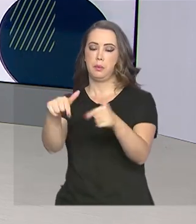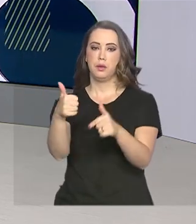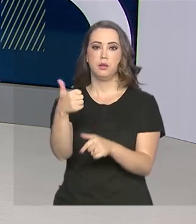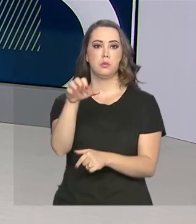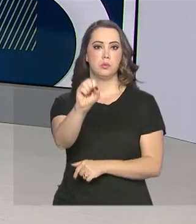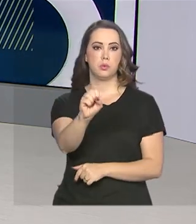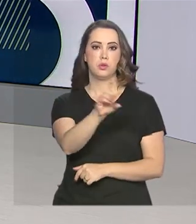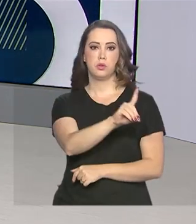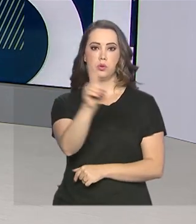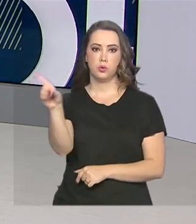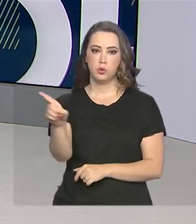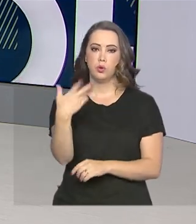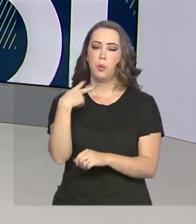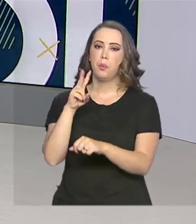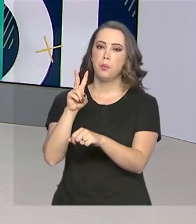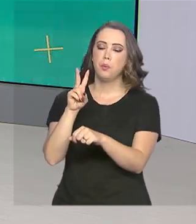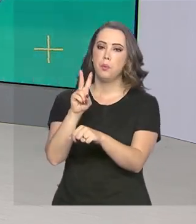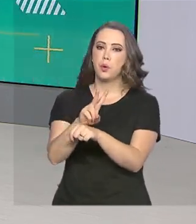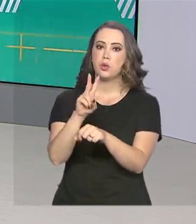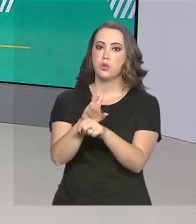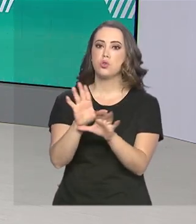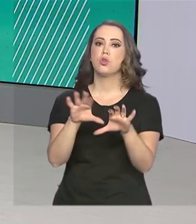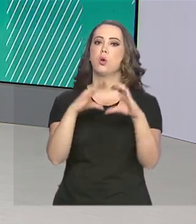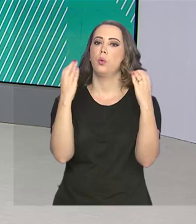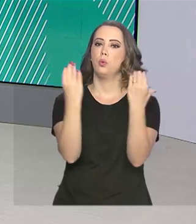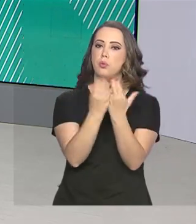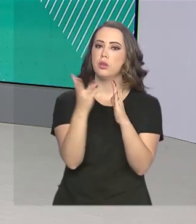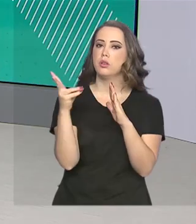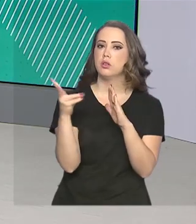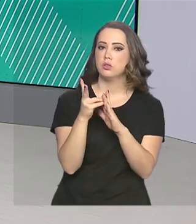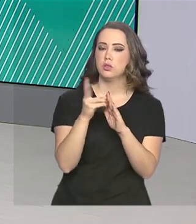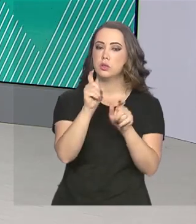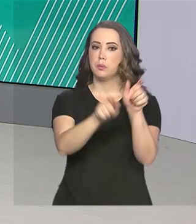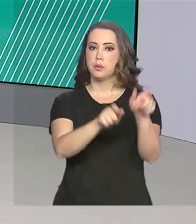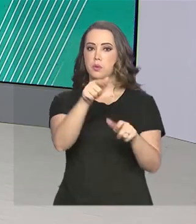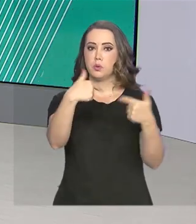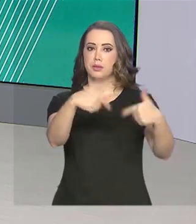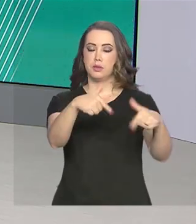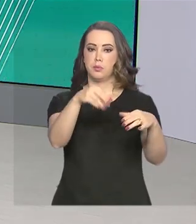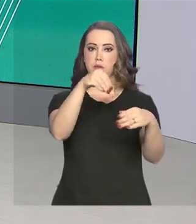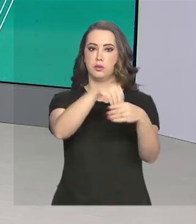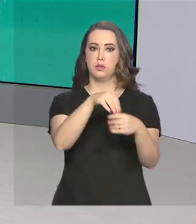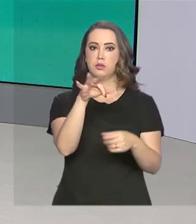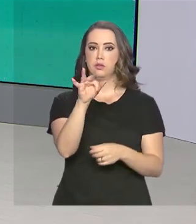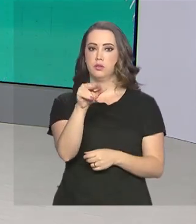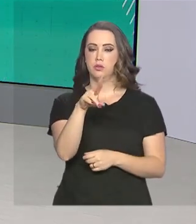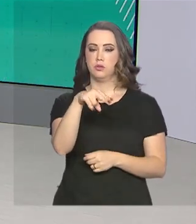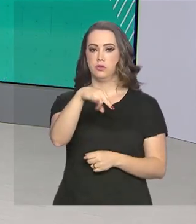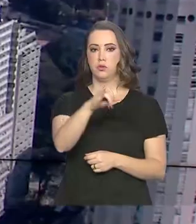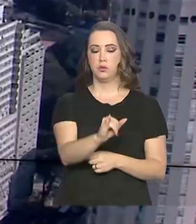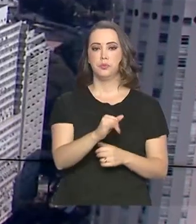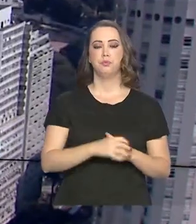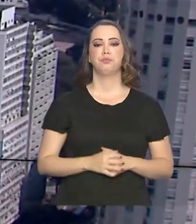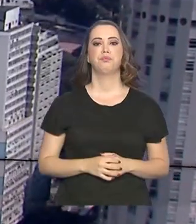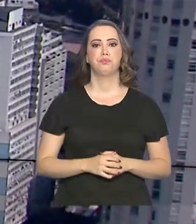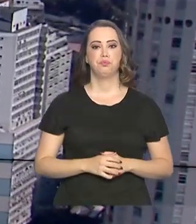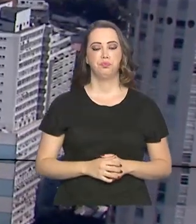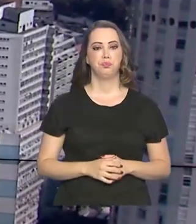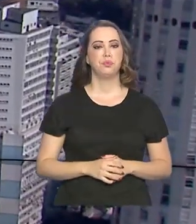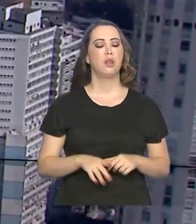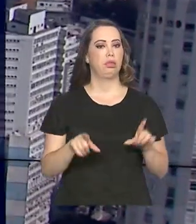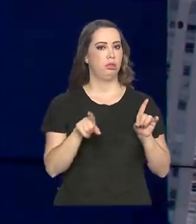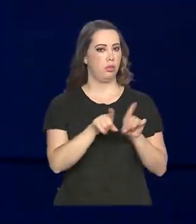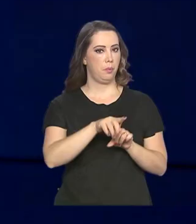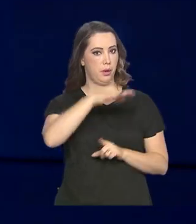militares vão garantir a integridade dos povos indígenas e dos servidores da FUNAI. E em Mato Grosso, na região da terra